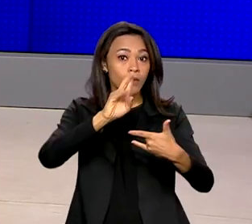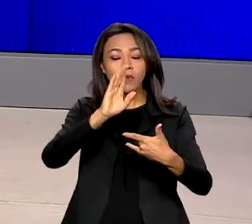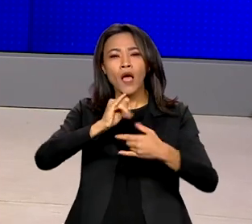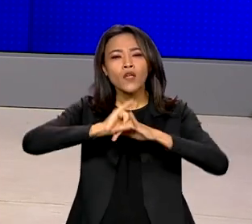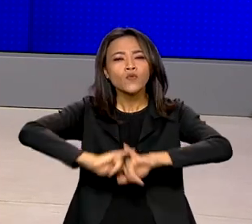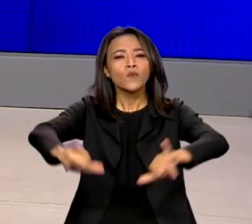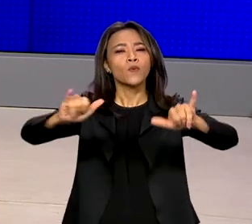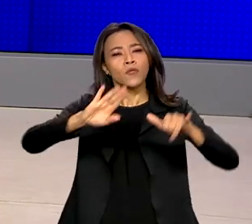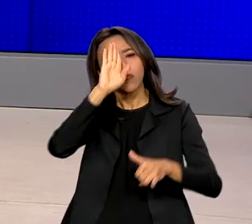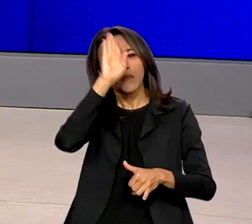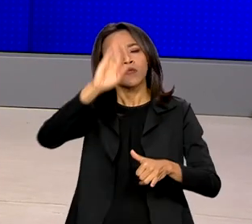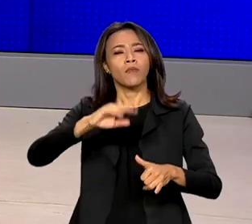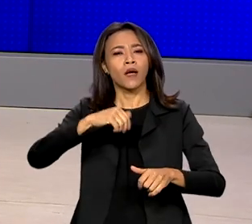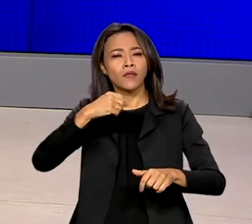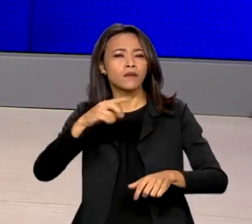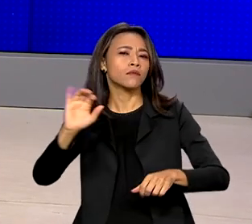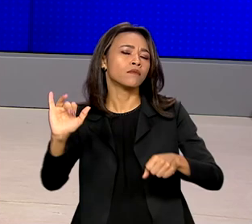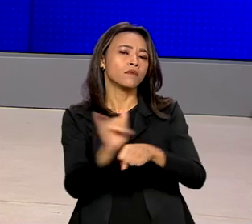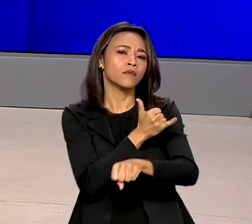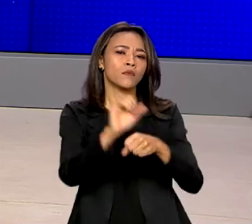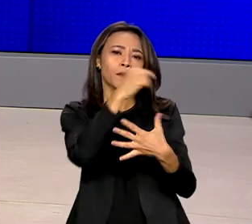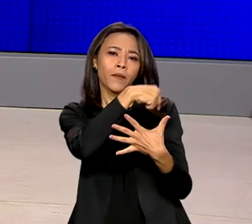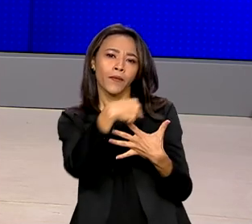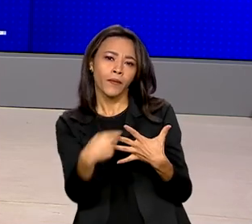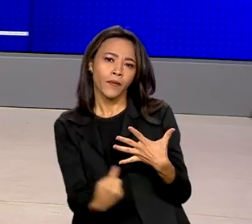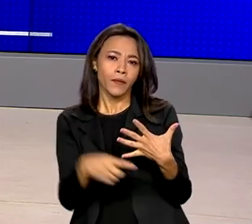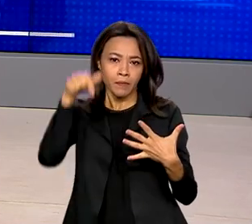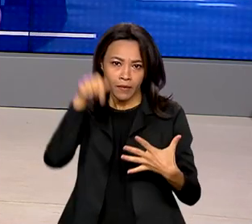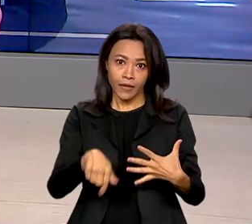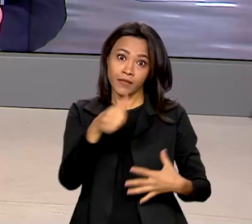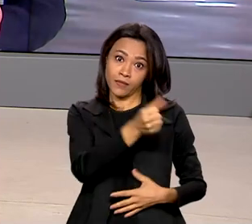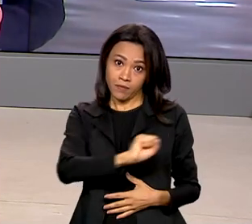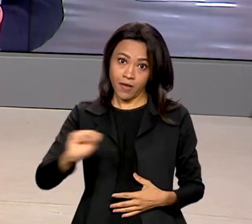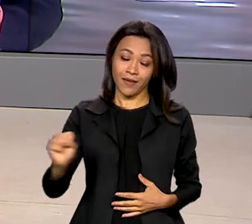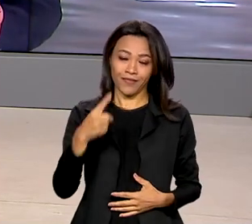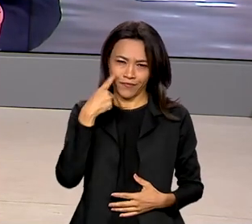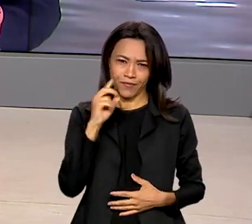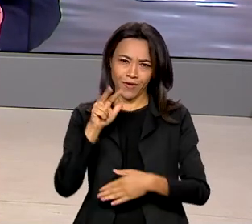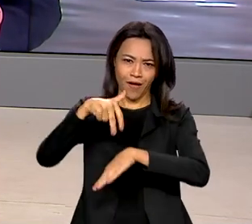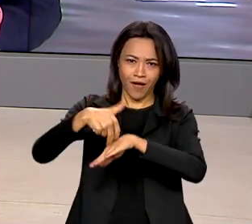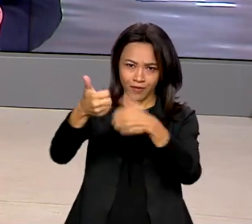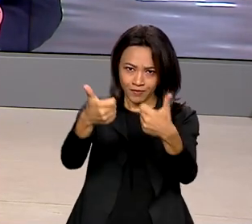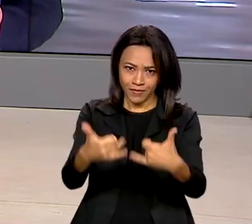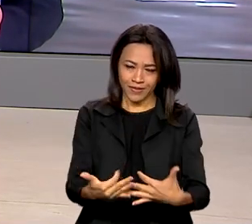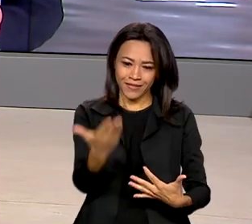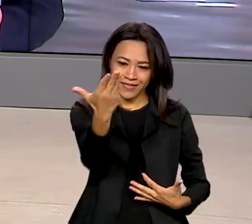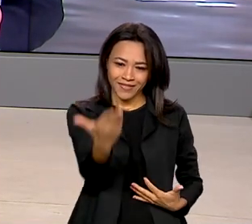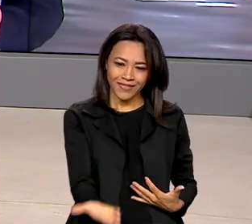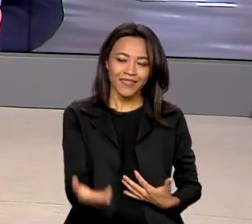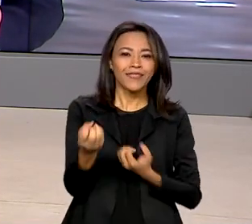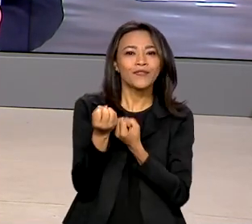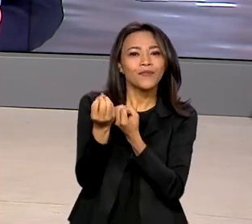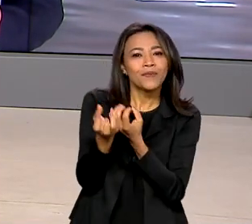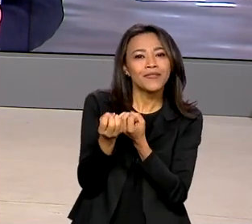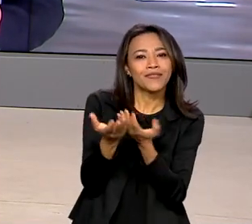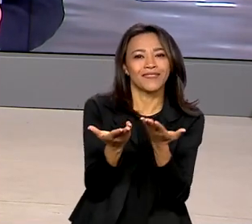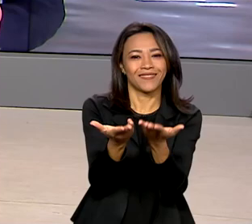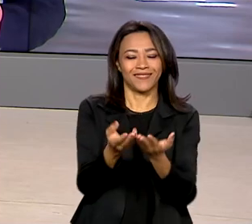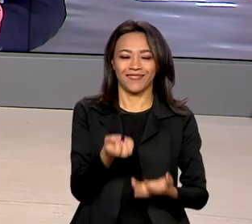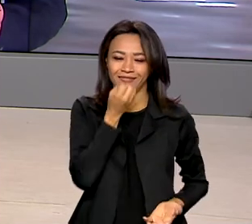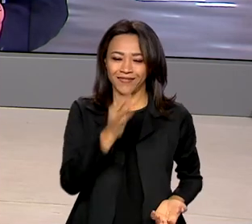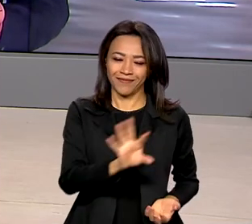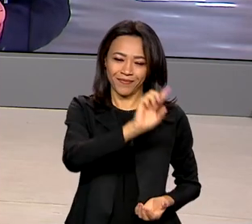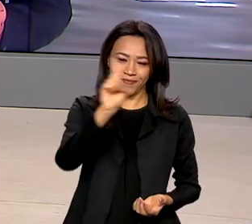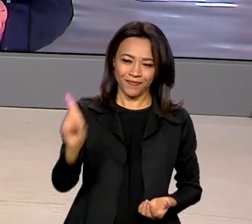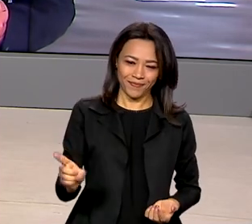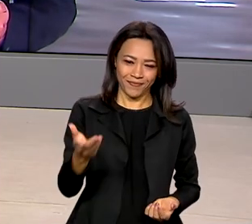primeiro semestre. Vamos ao vivo ao Palácio do Planalto. O repórter Glauco de Queiroz tem mais informações pra gente. Bom dia,